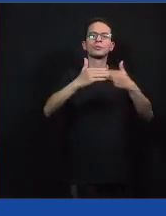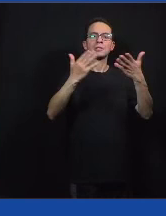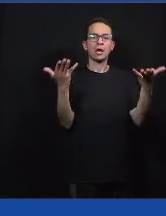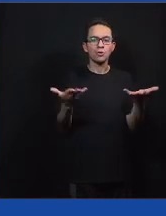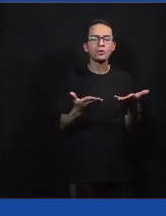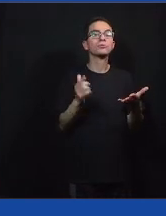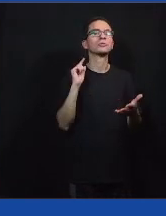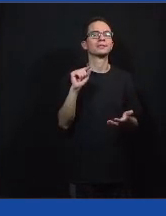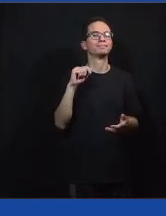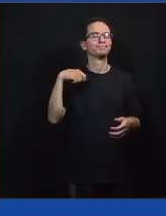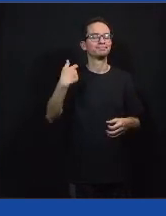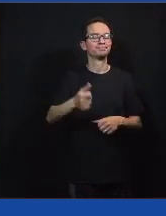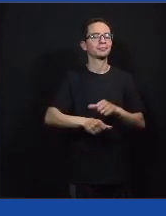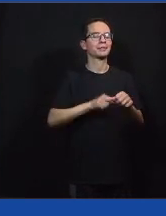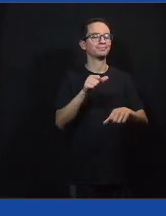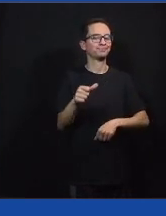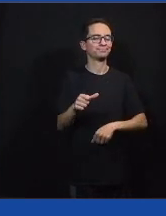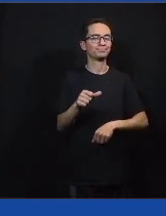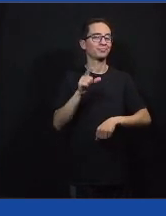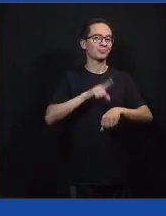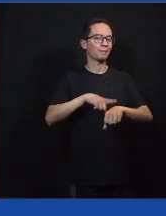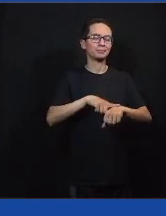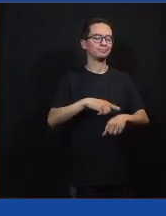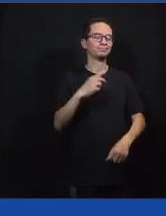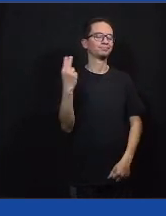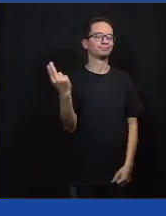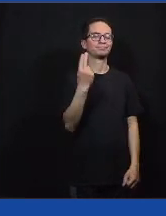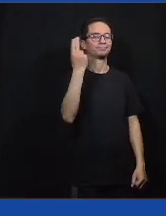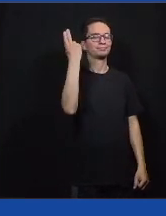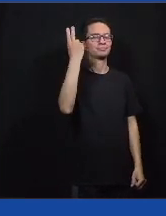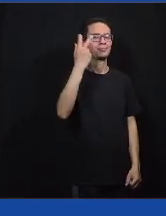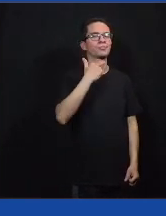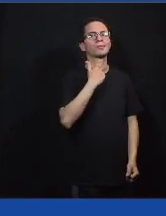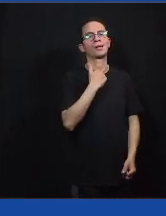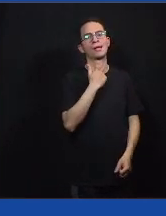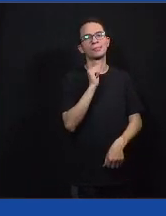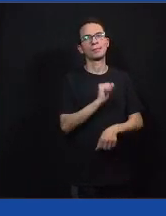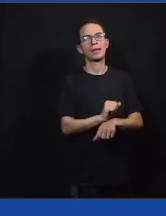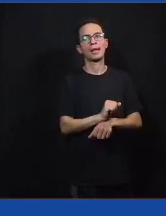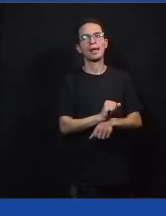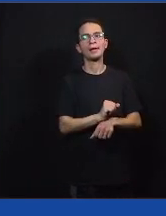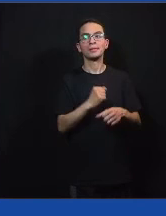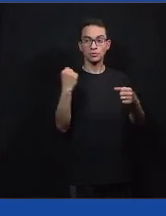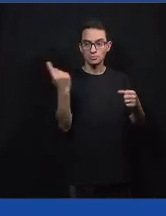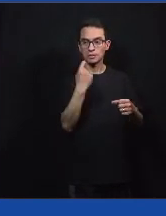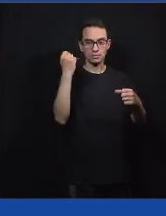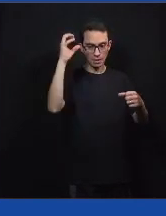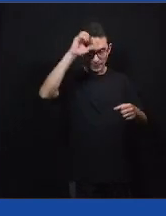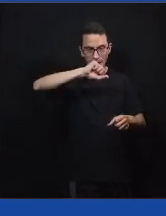mudança, que já passou da hora da gente aprender, da gente mudar.